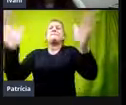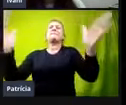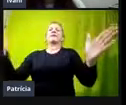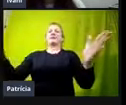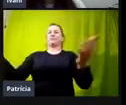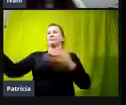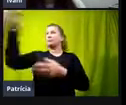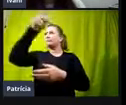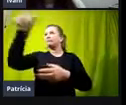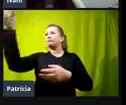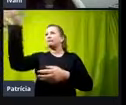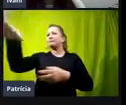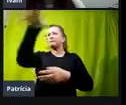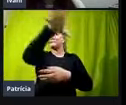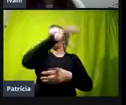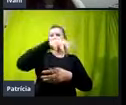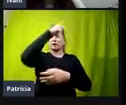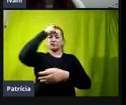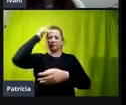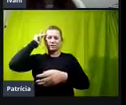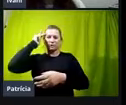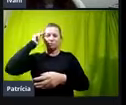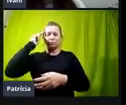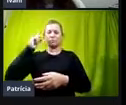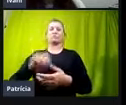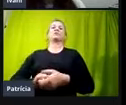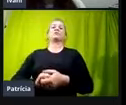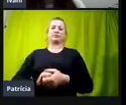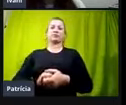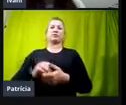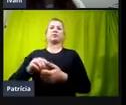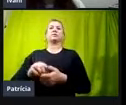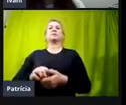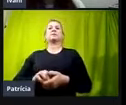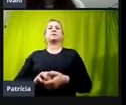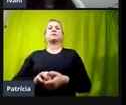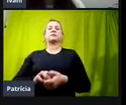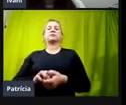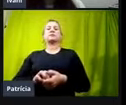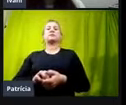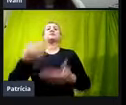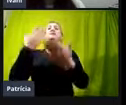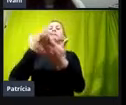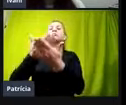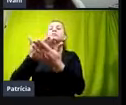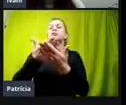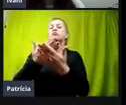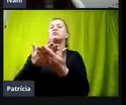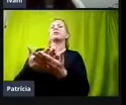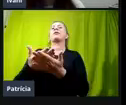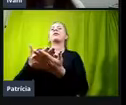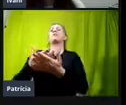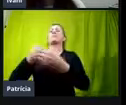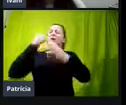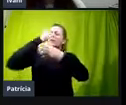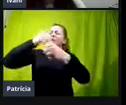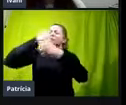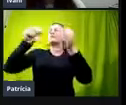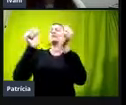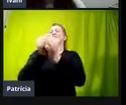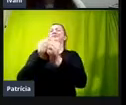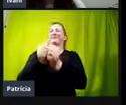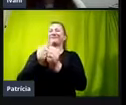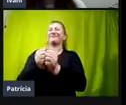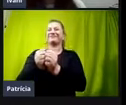é importante a gente dizer isso também, a nossa missão, e a gente está disposto a estudar, né, e a construir juntos, então,